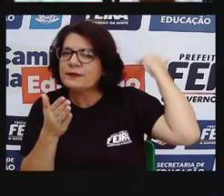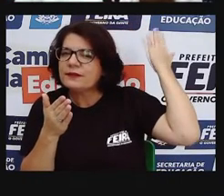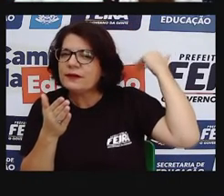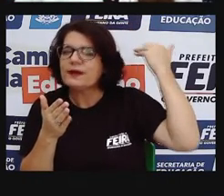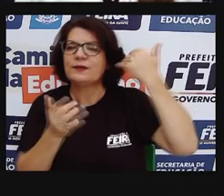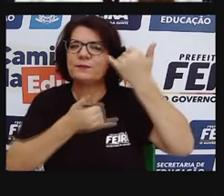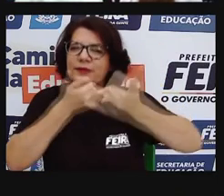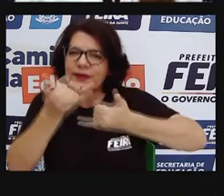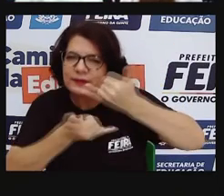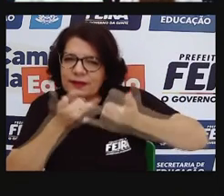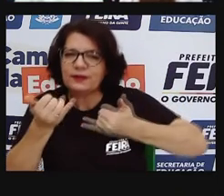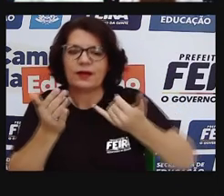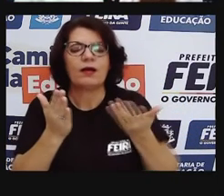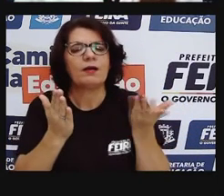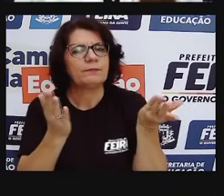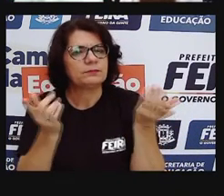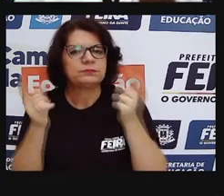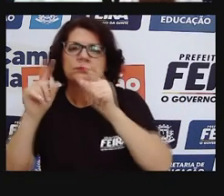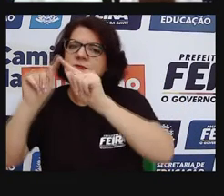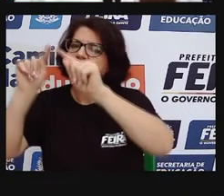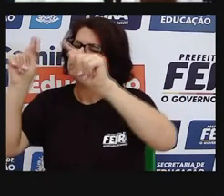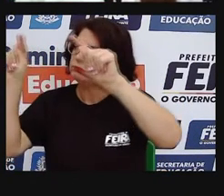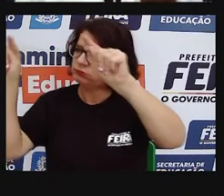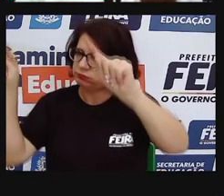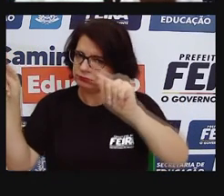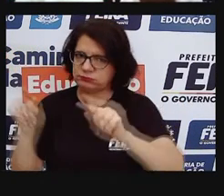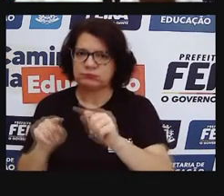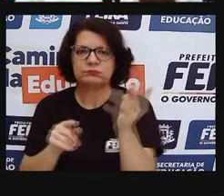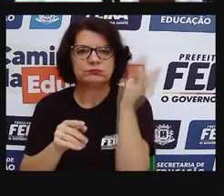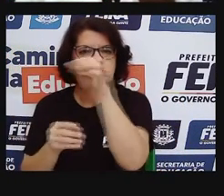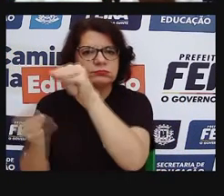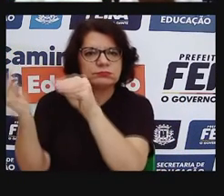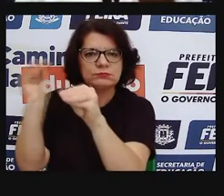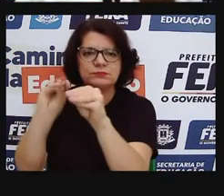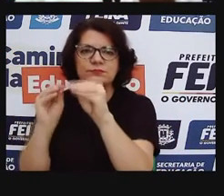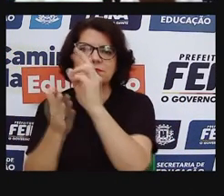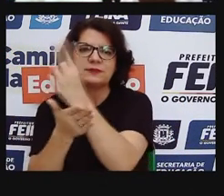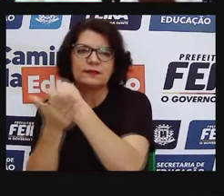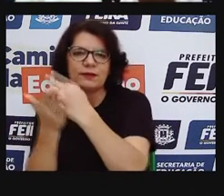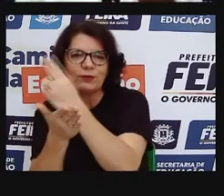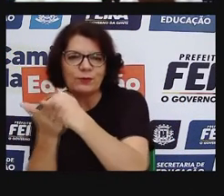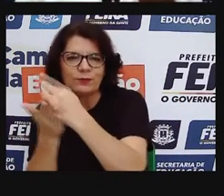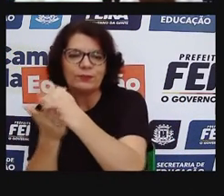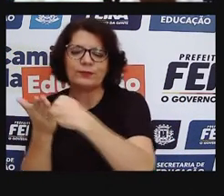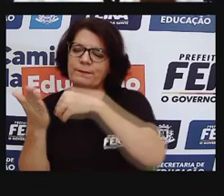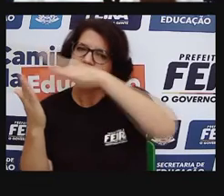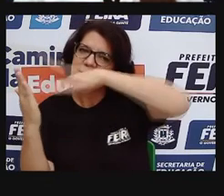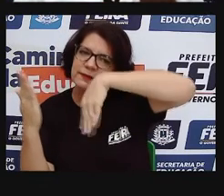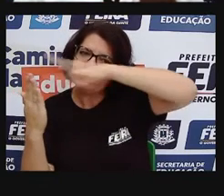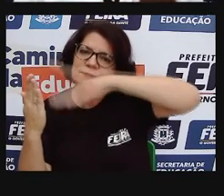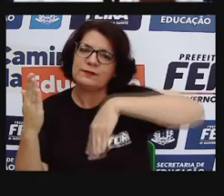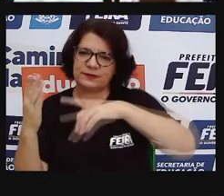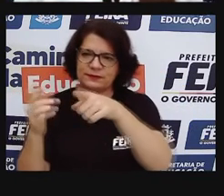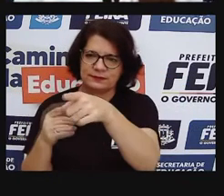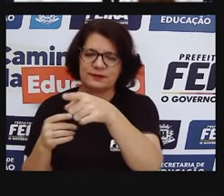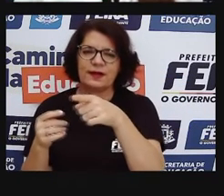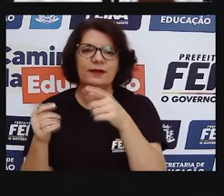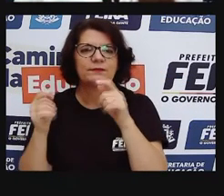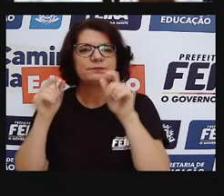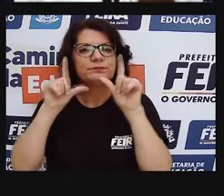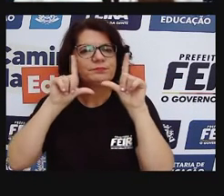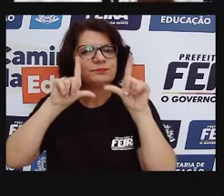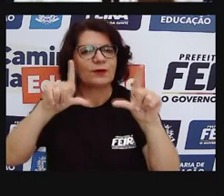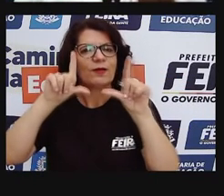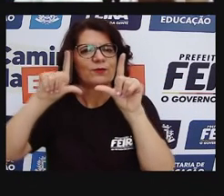corda, jogando bola, jogando gude, pulando amarelinha, saltando pipa. Ivan